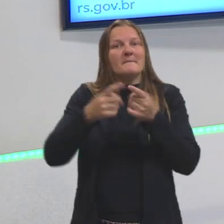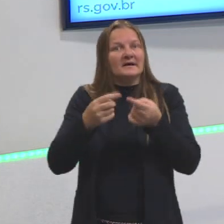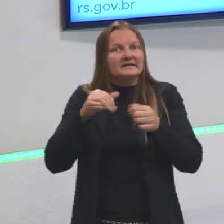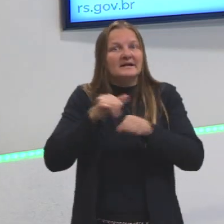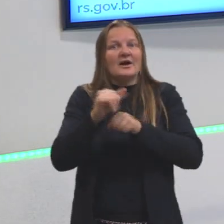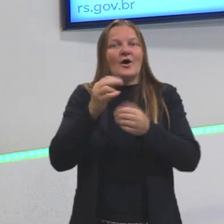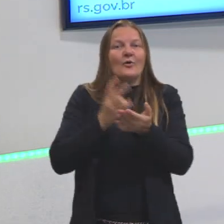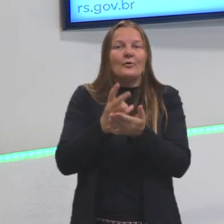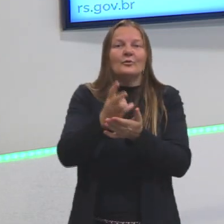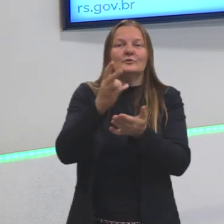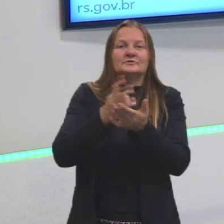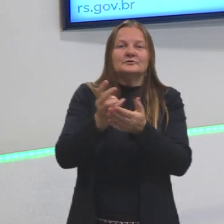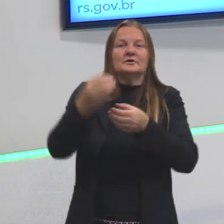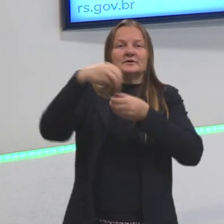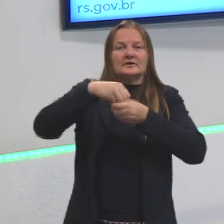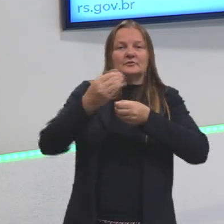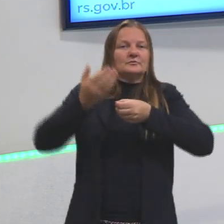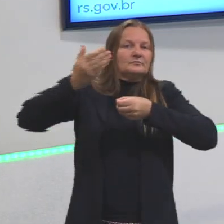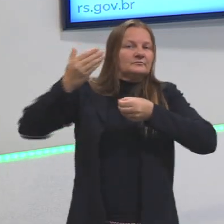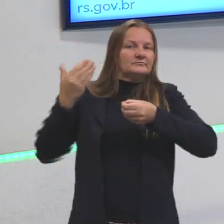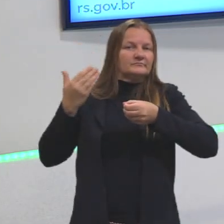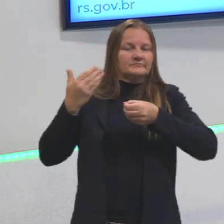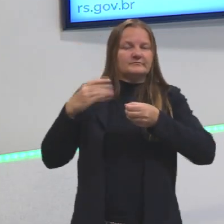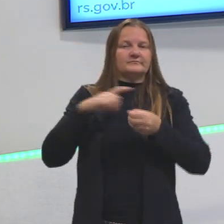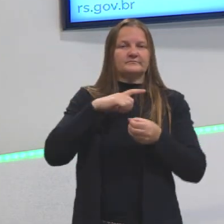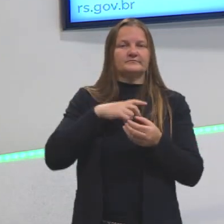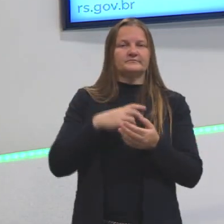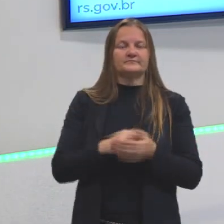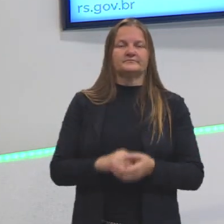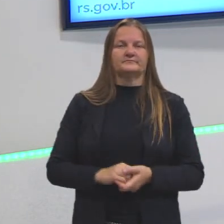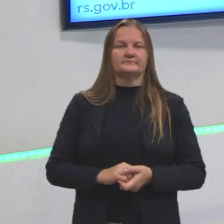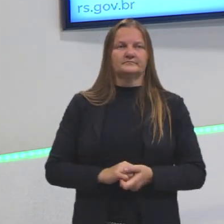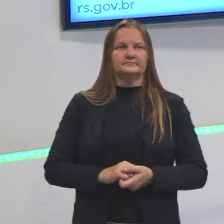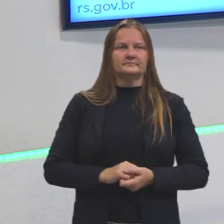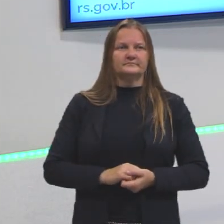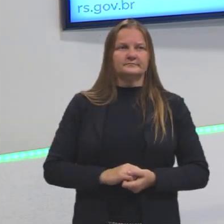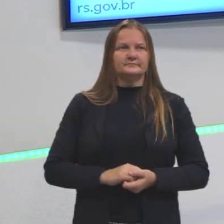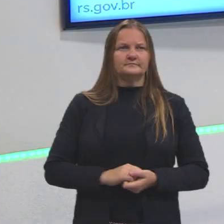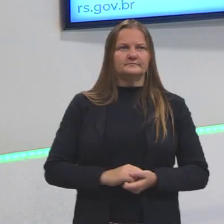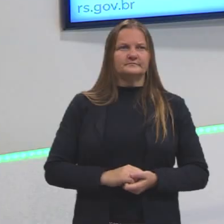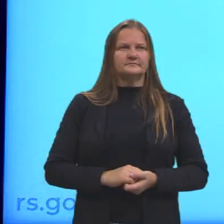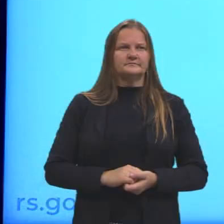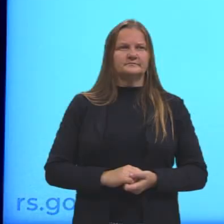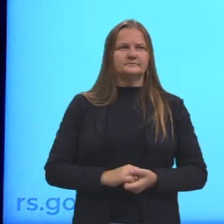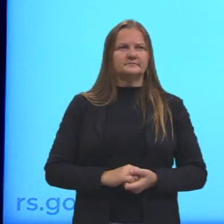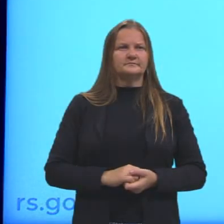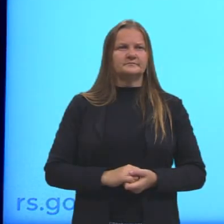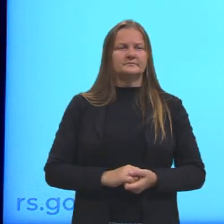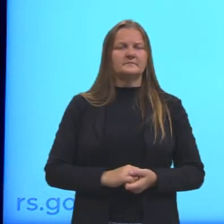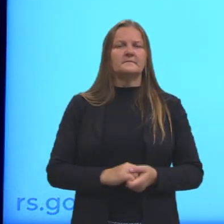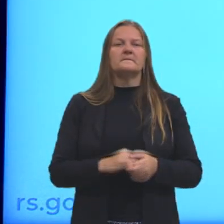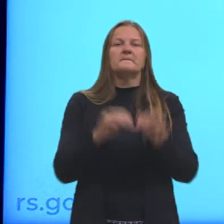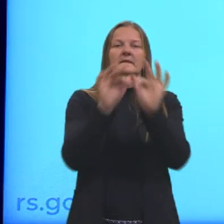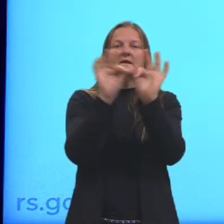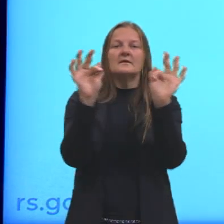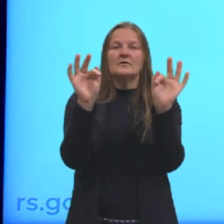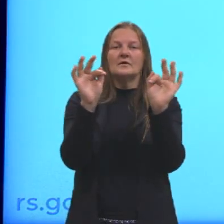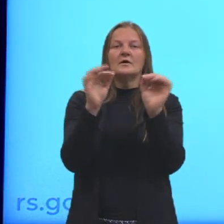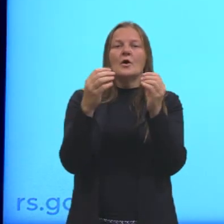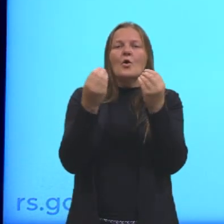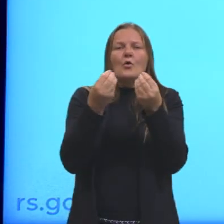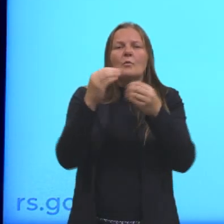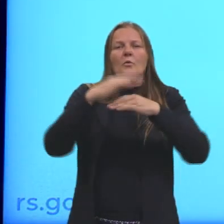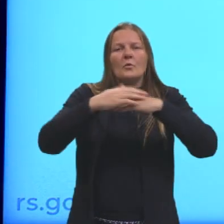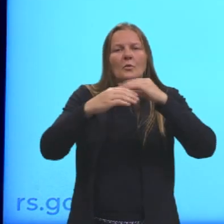continua dentro do passado, ela teve uma continuidade lá dentro. Então, para a formação do past continuous,